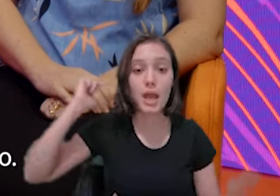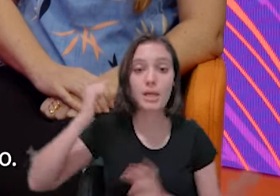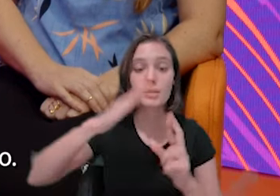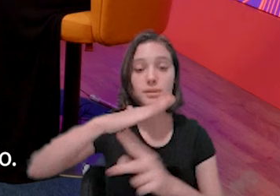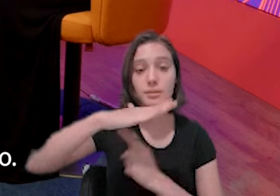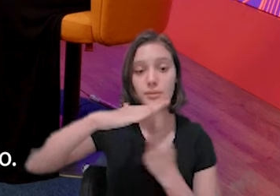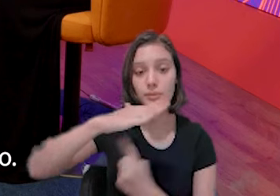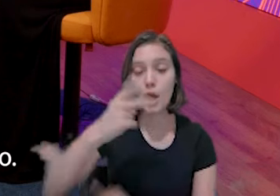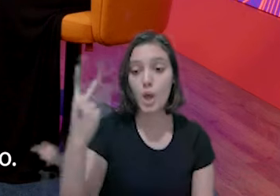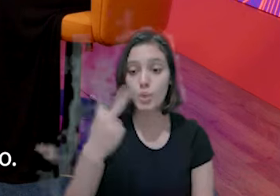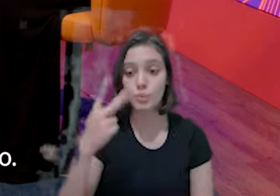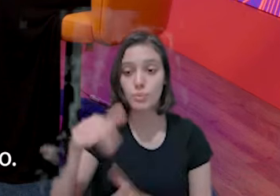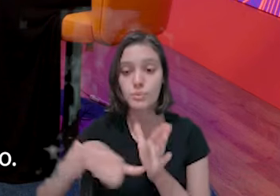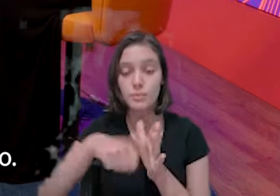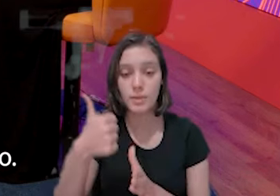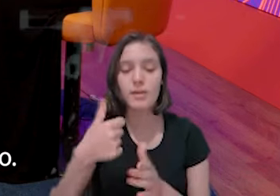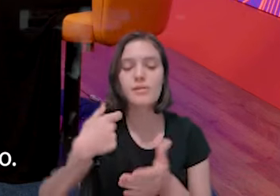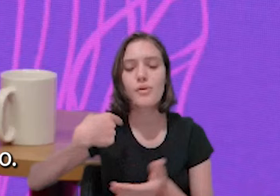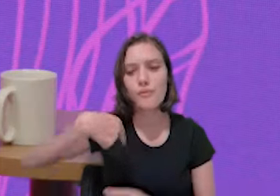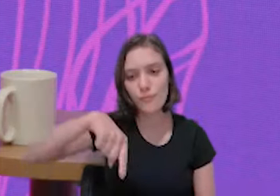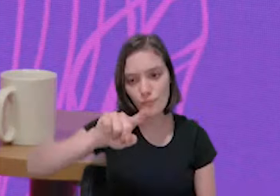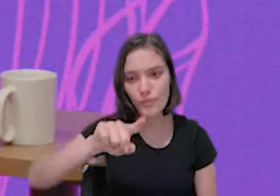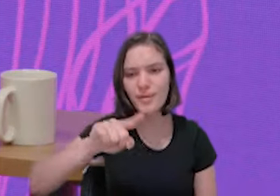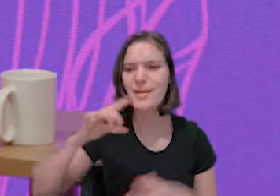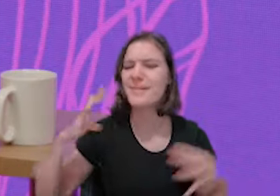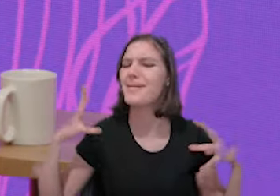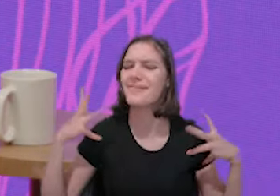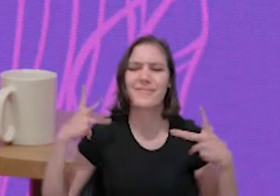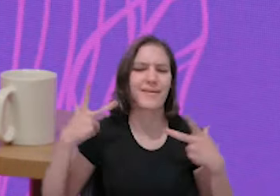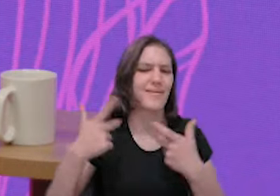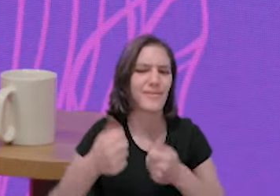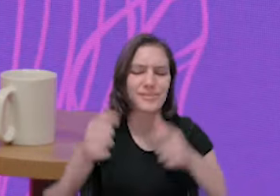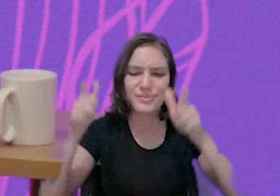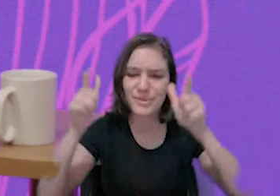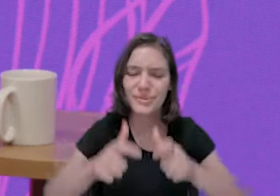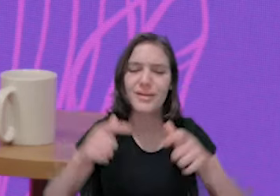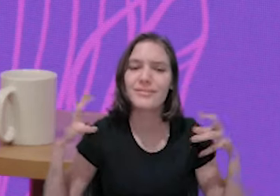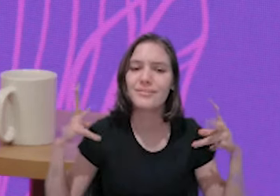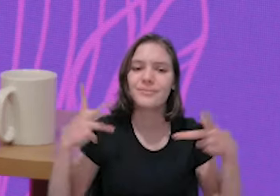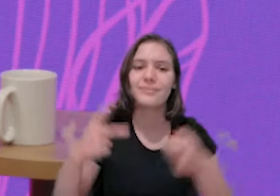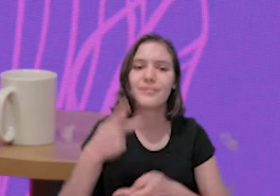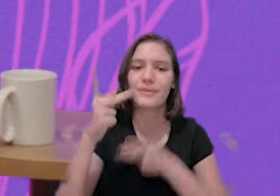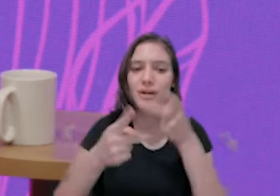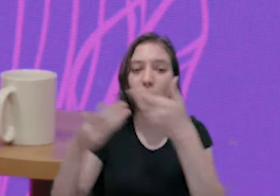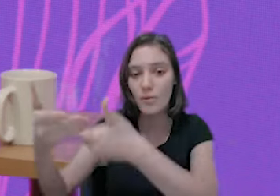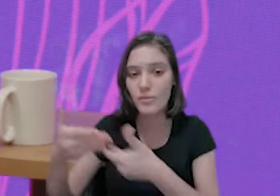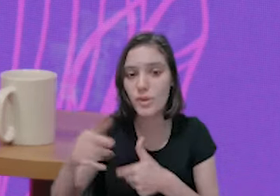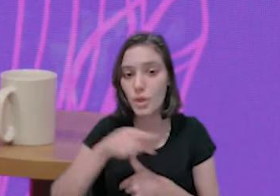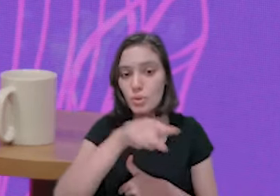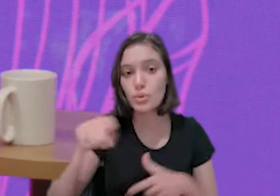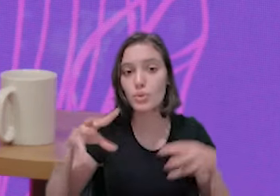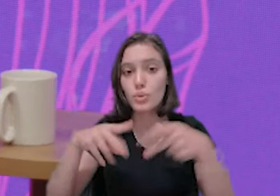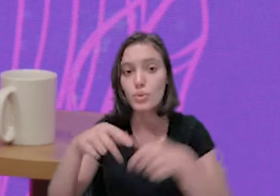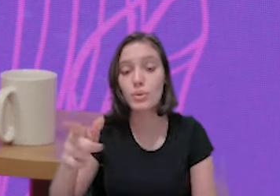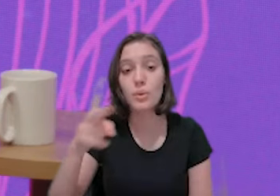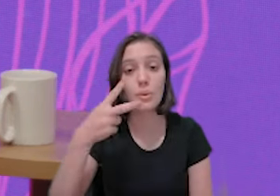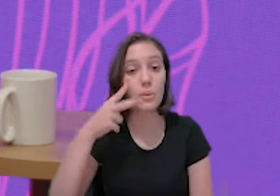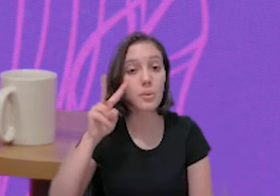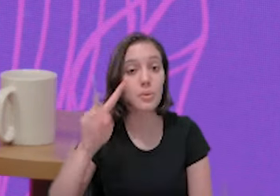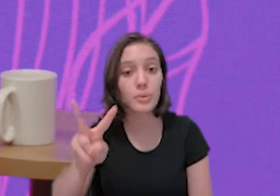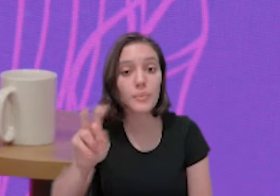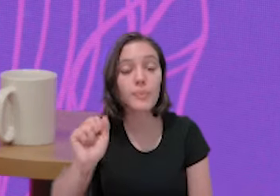já vai aproveitar e convidar você e todo mundo que está nos assistindo. A Feira do Empreendedor está quase batendo na porta de 11 a